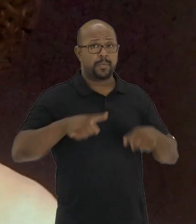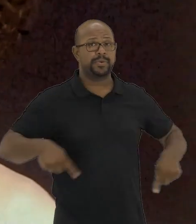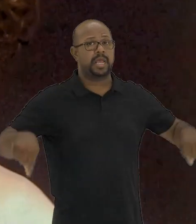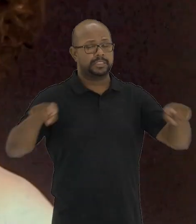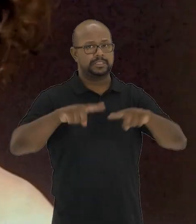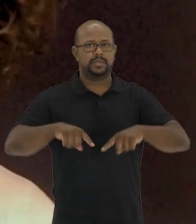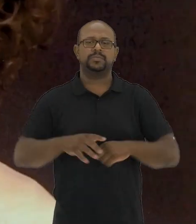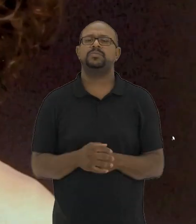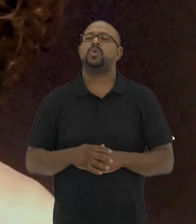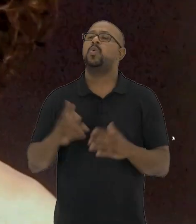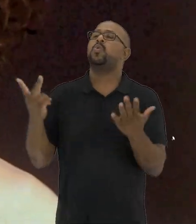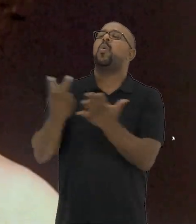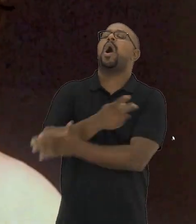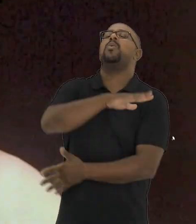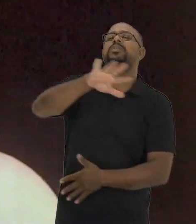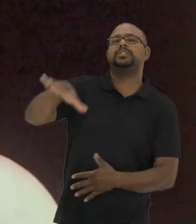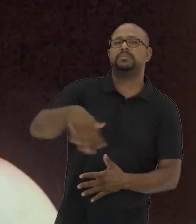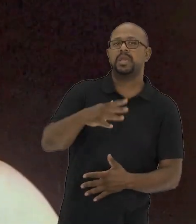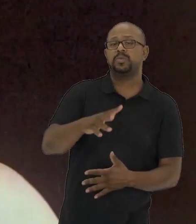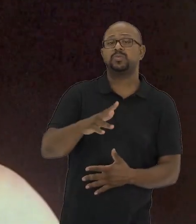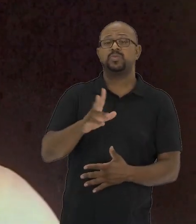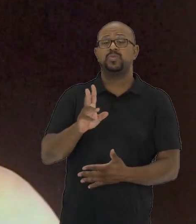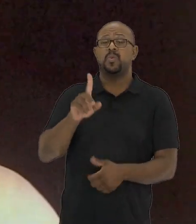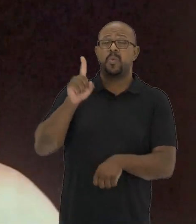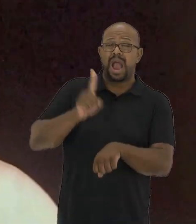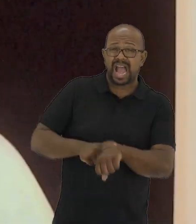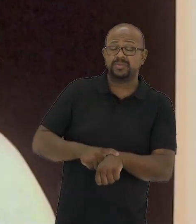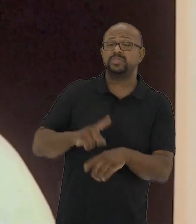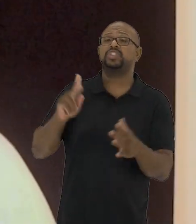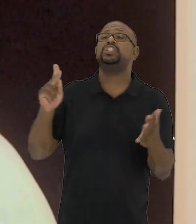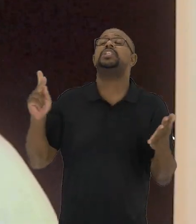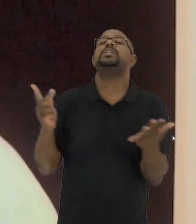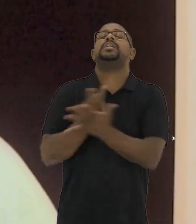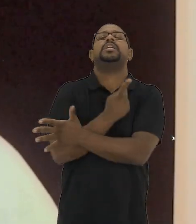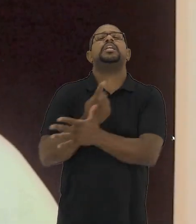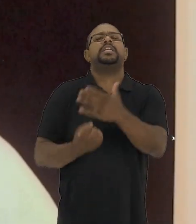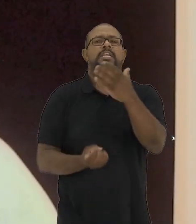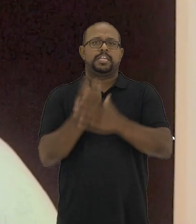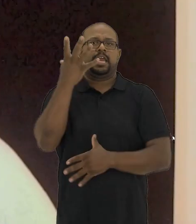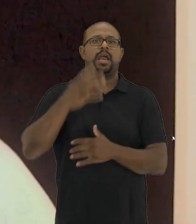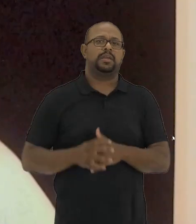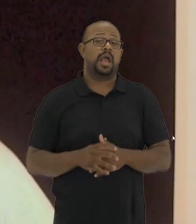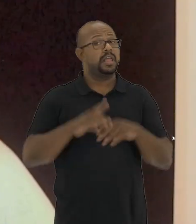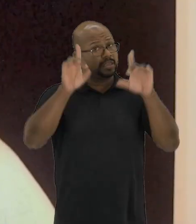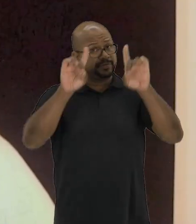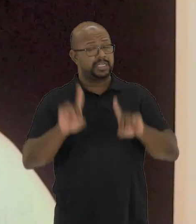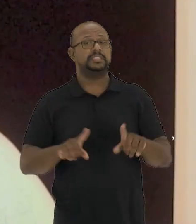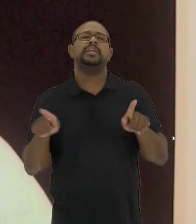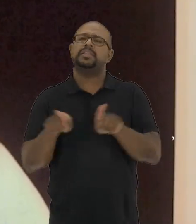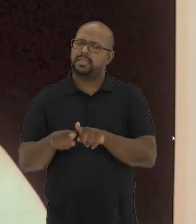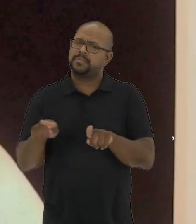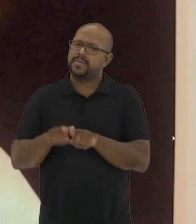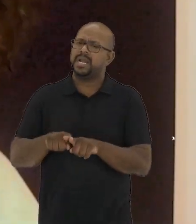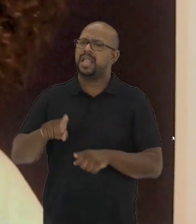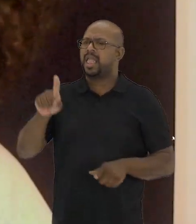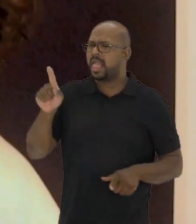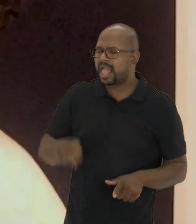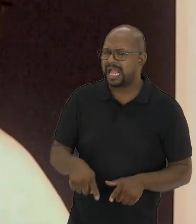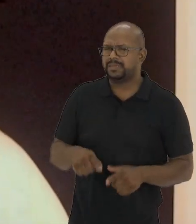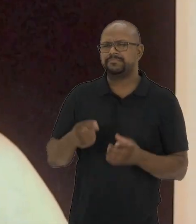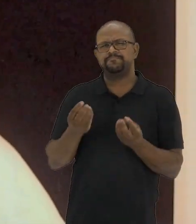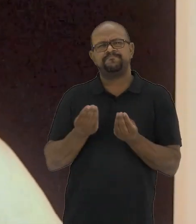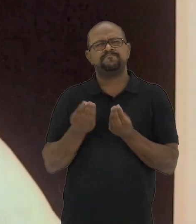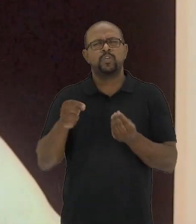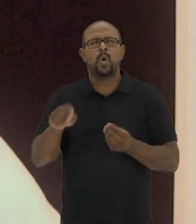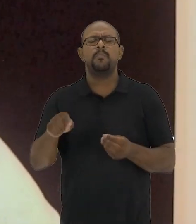constante da população no acontecimento, no ato de criar acontecimento. A deficiência também,